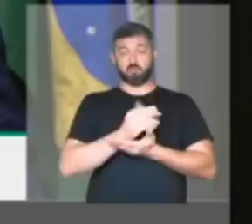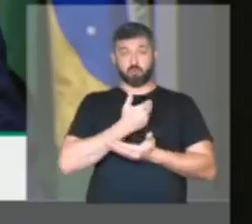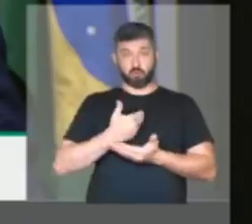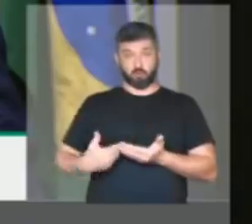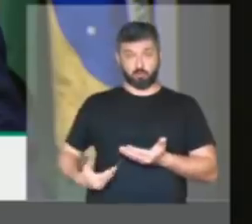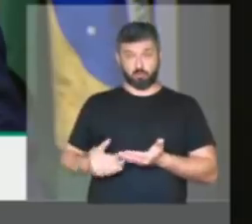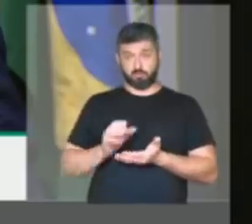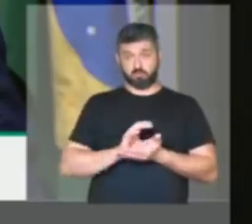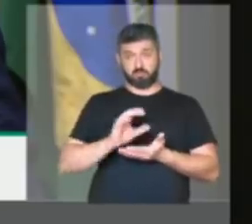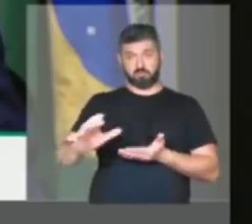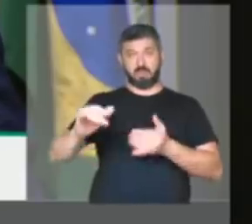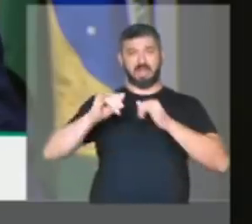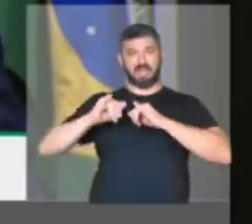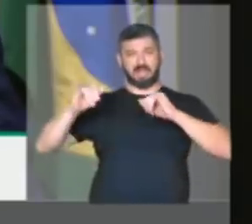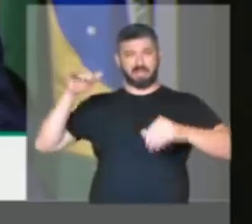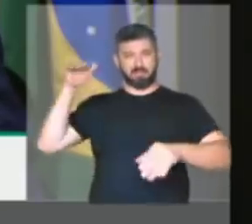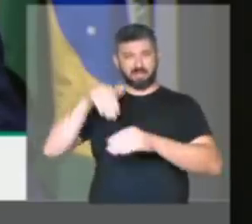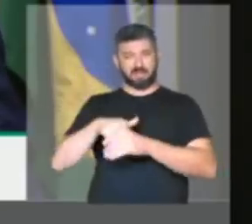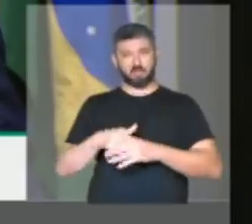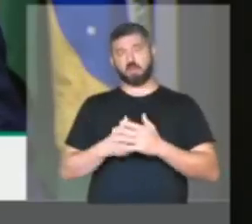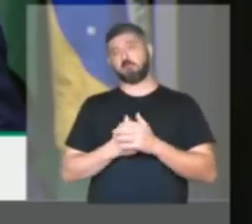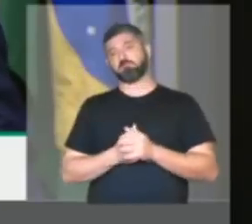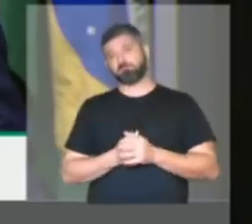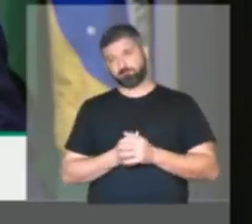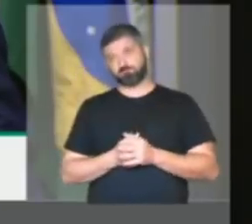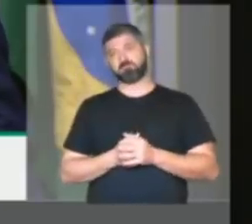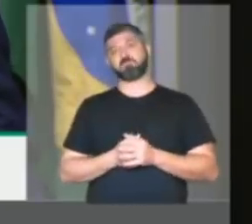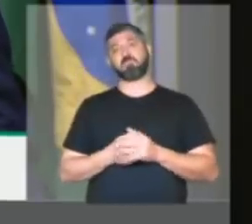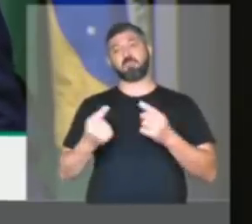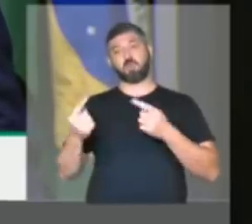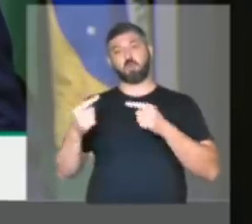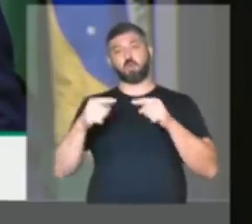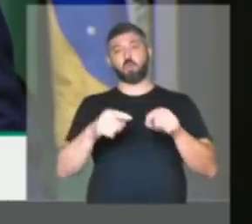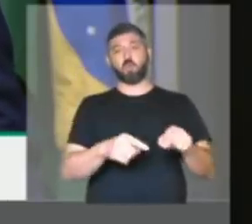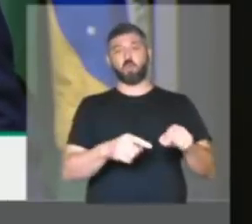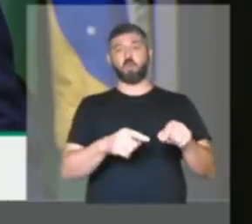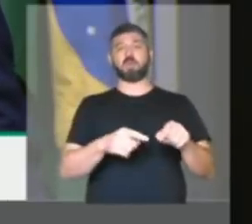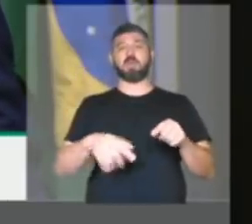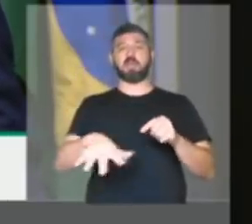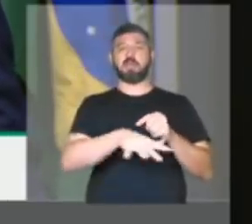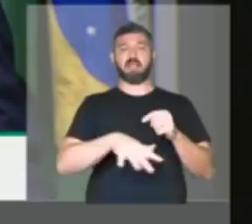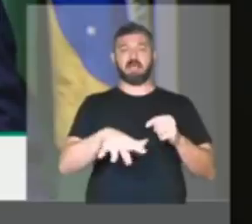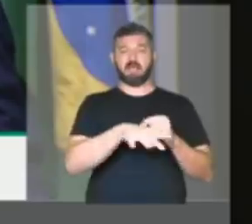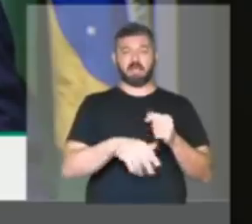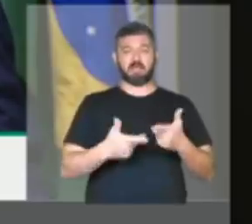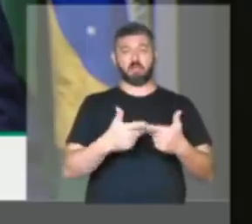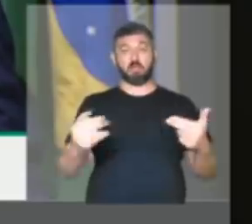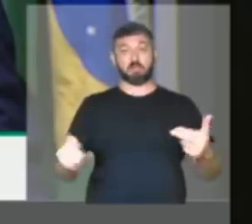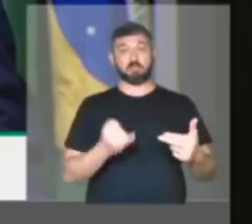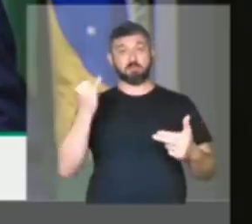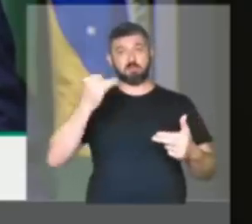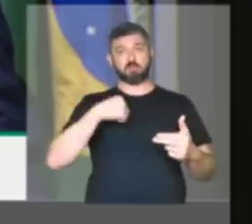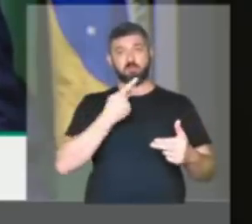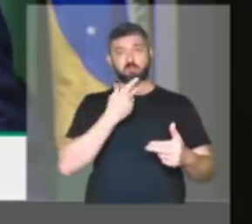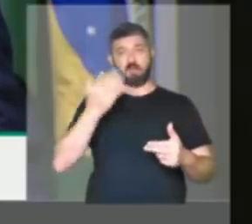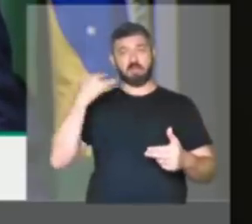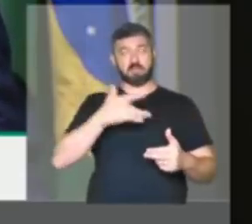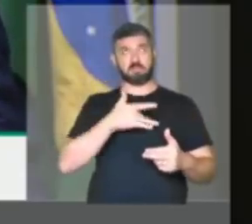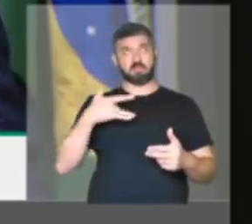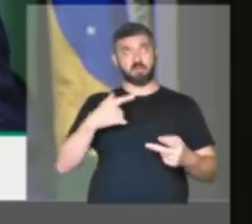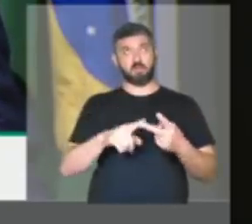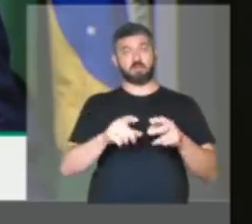dinheiro público para campanhas eleitorais, em detrimento de áreas essenciais, como já citadas,